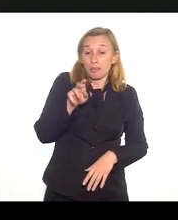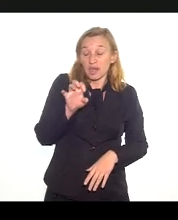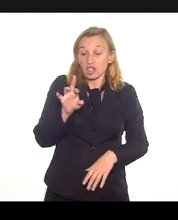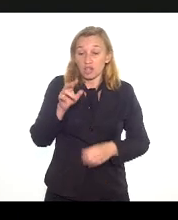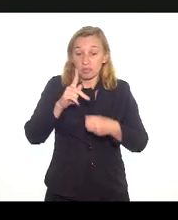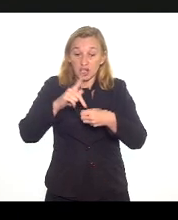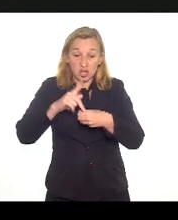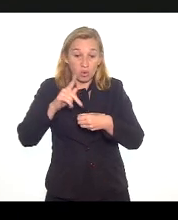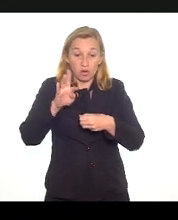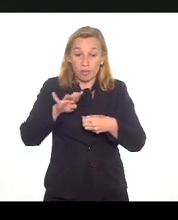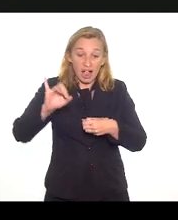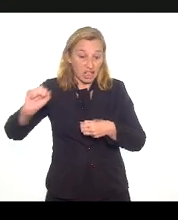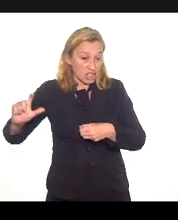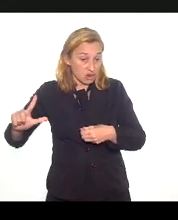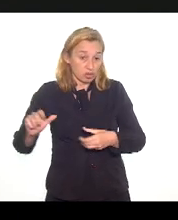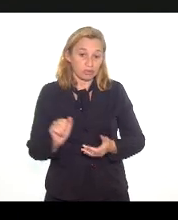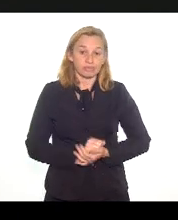favor.